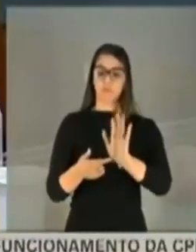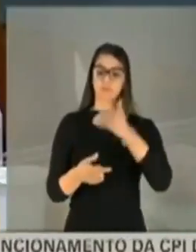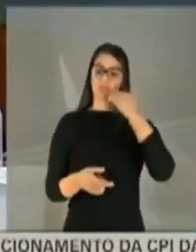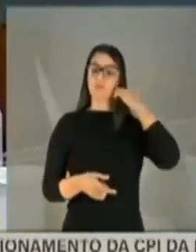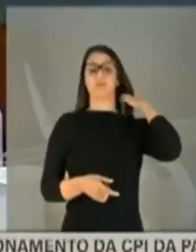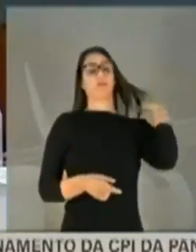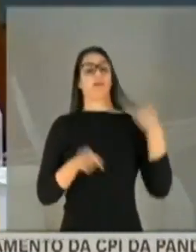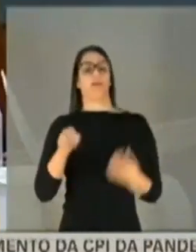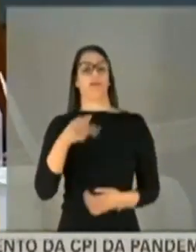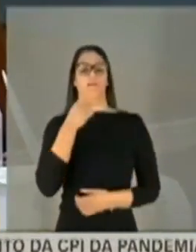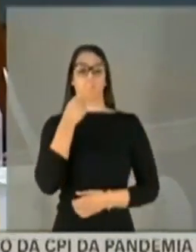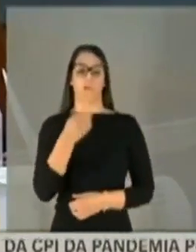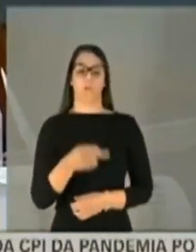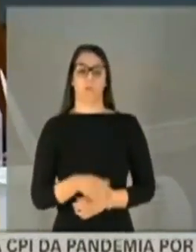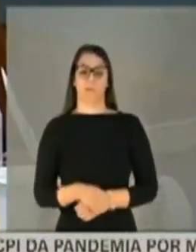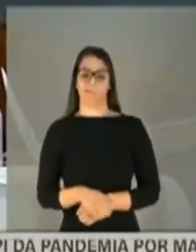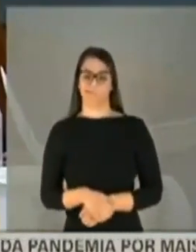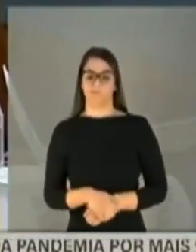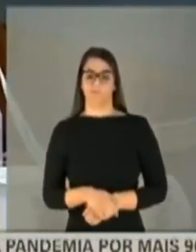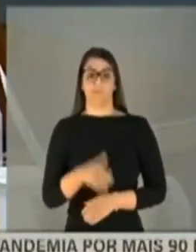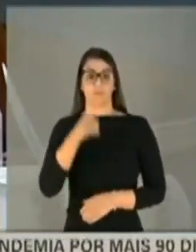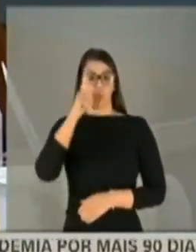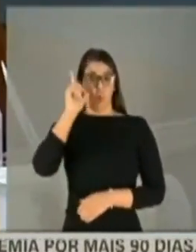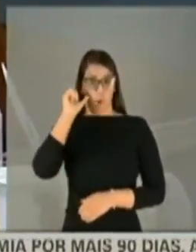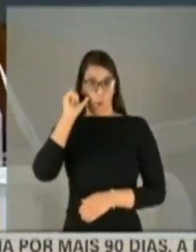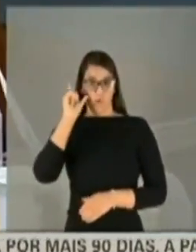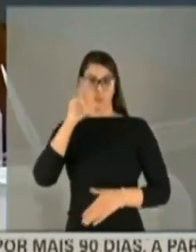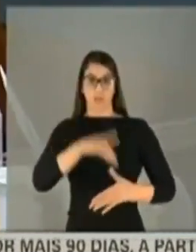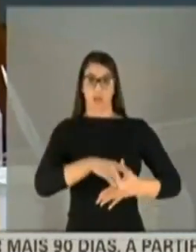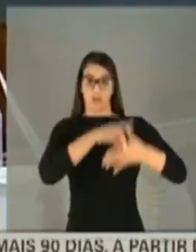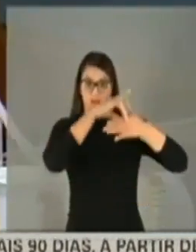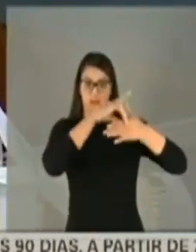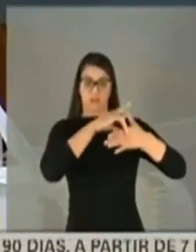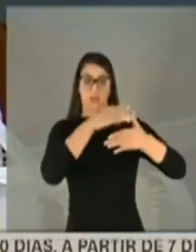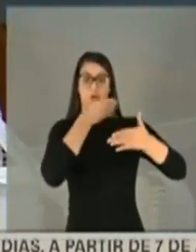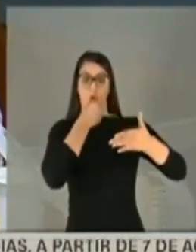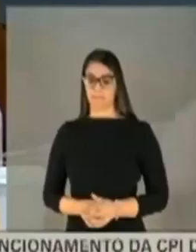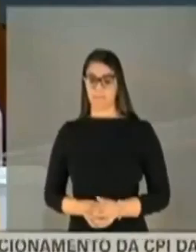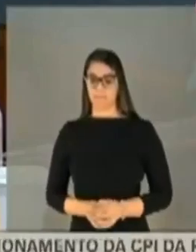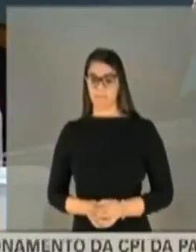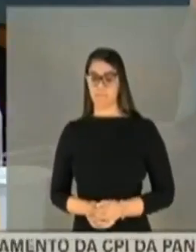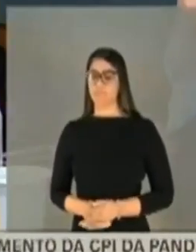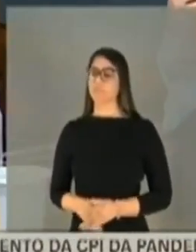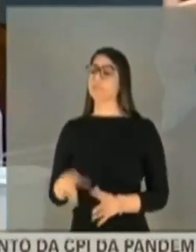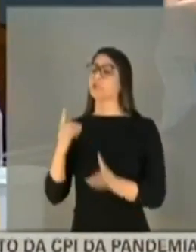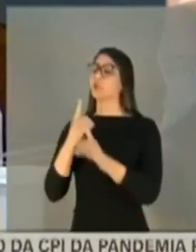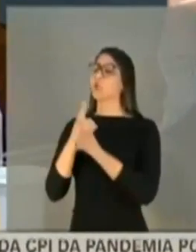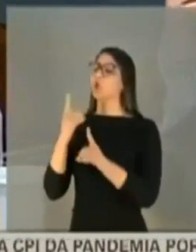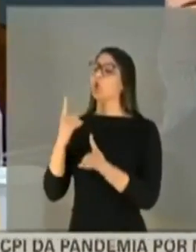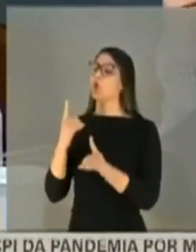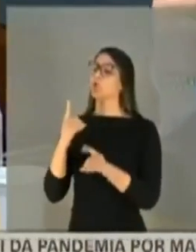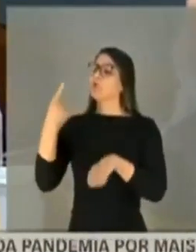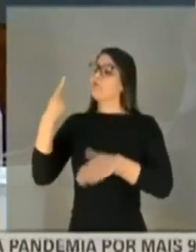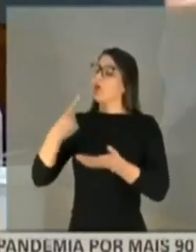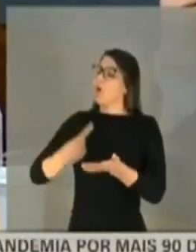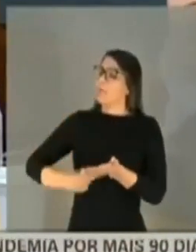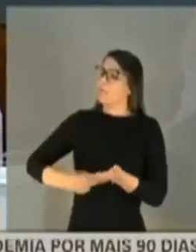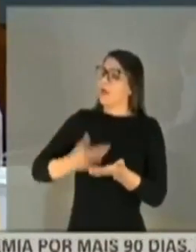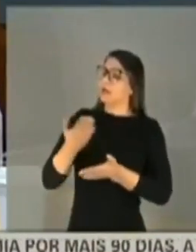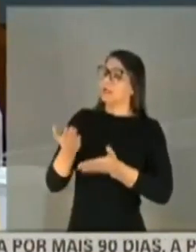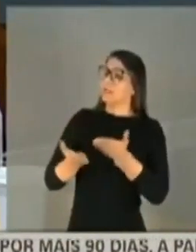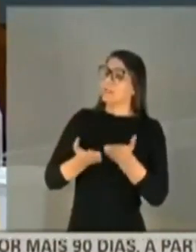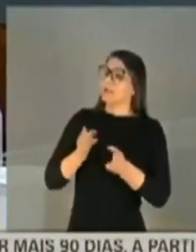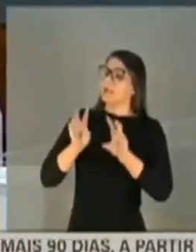Ela diz, ontem o reverendo esteve com o presidente, encontro em que estava combinado para